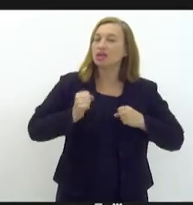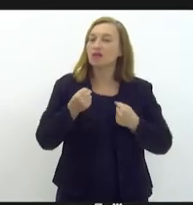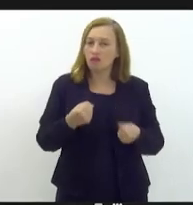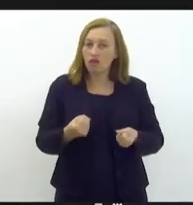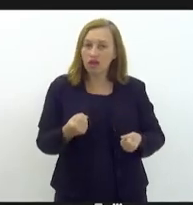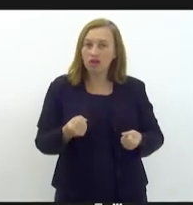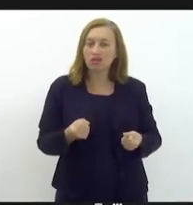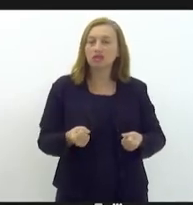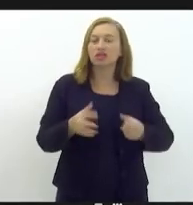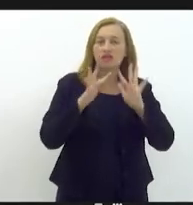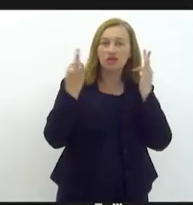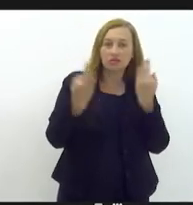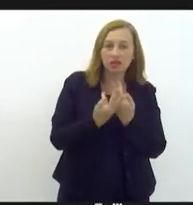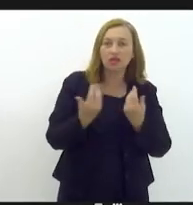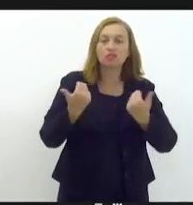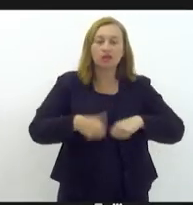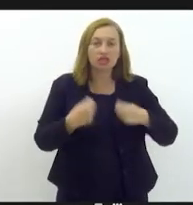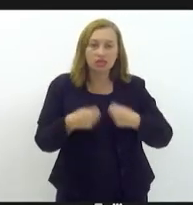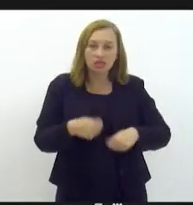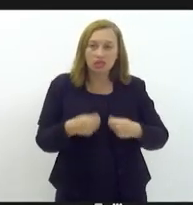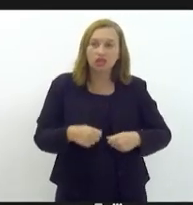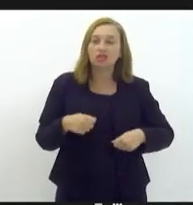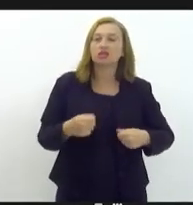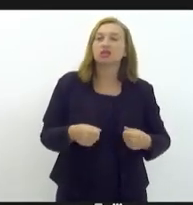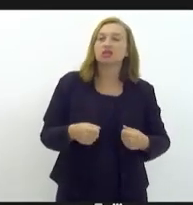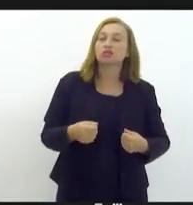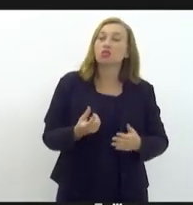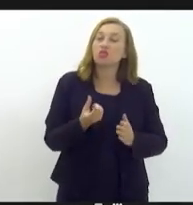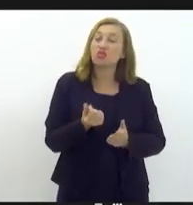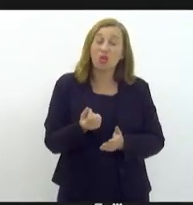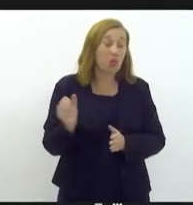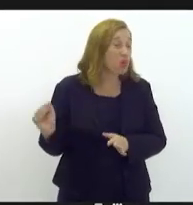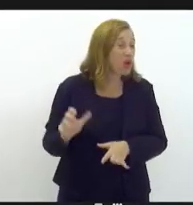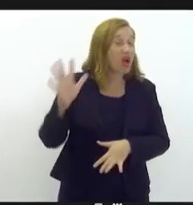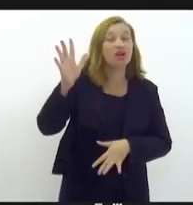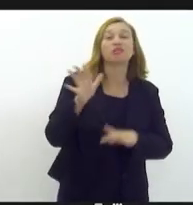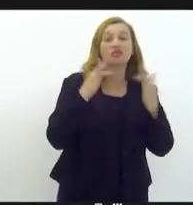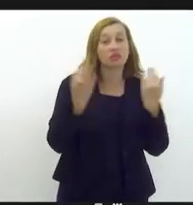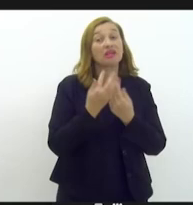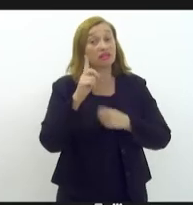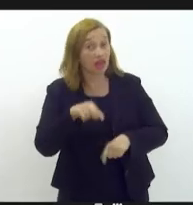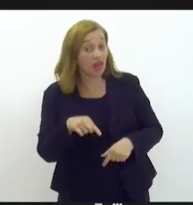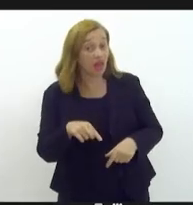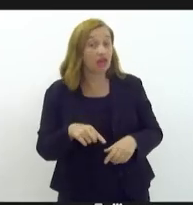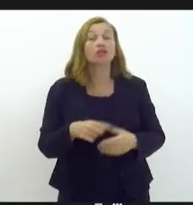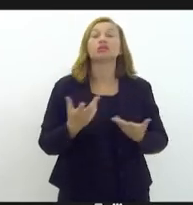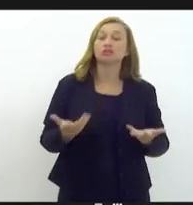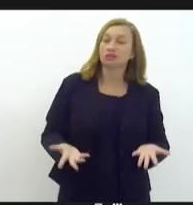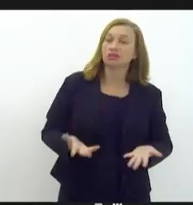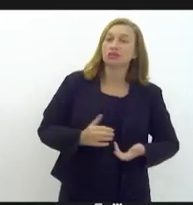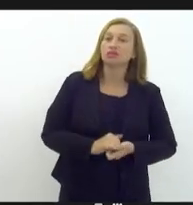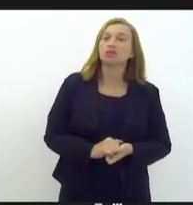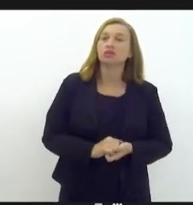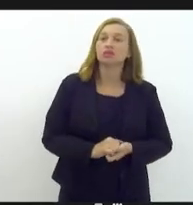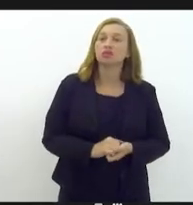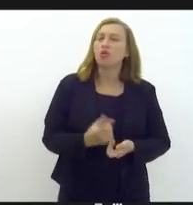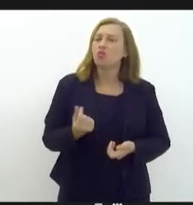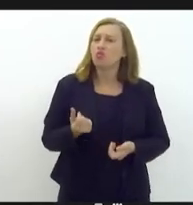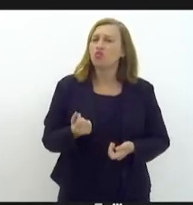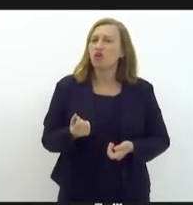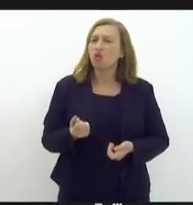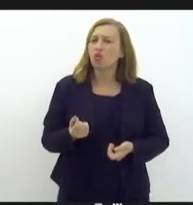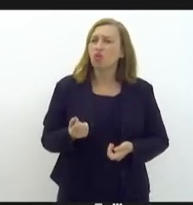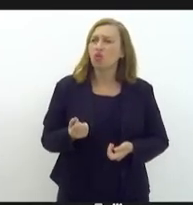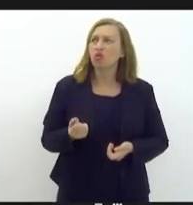dessas famílias que precisam muito, que é um custo muito alto para as famílias, um custo alto, um custo que